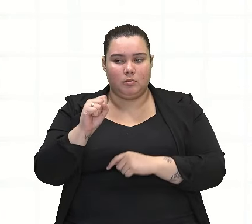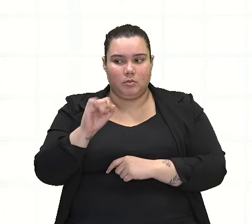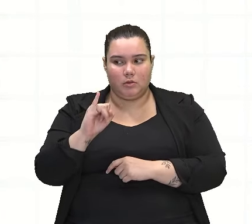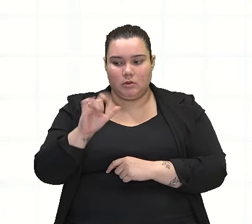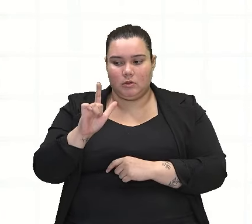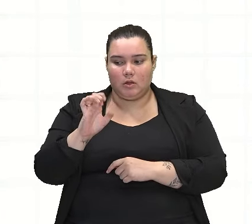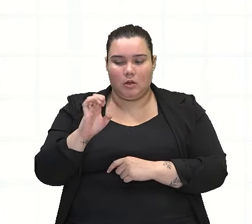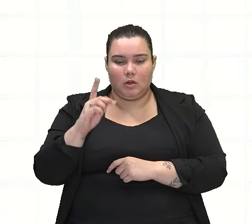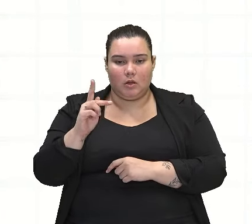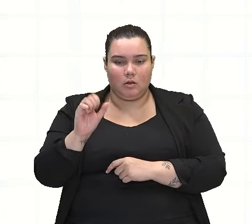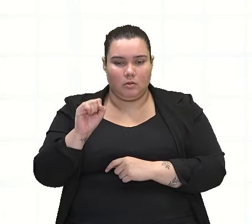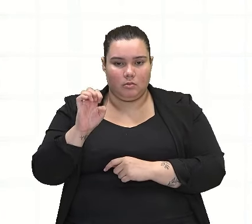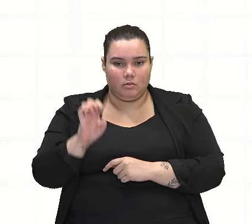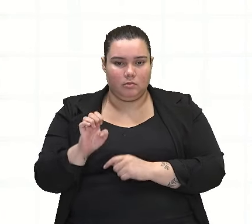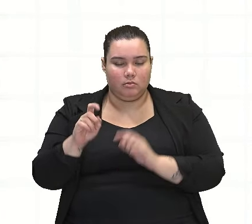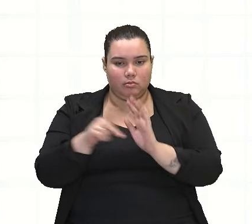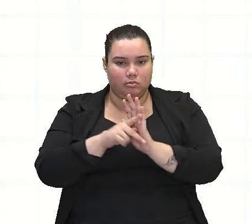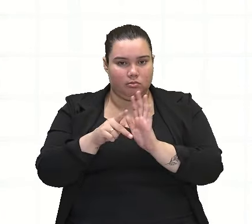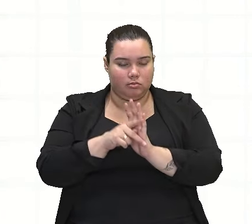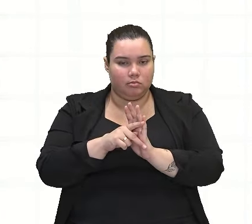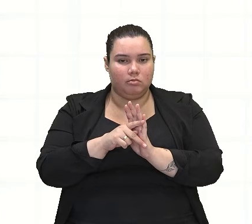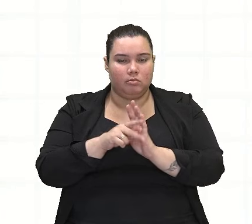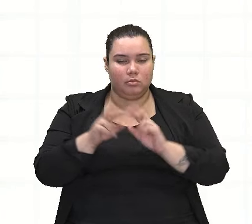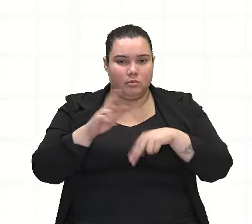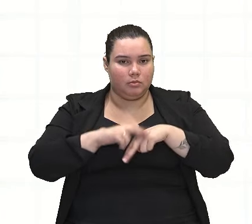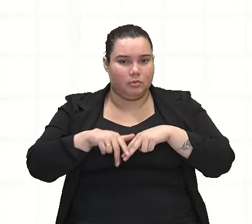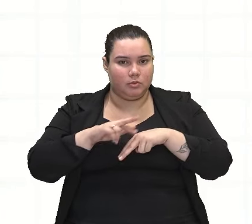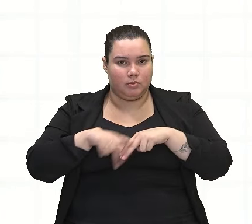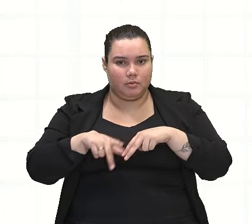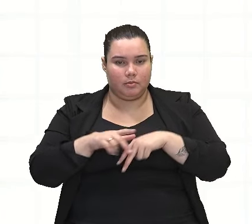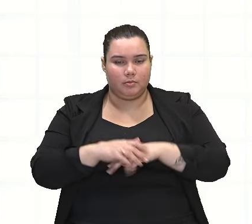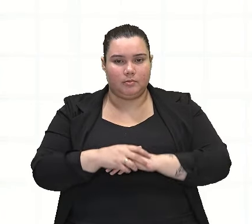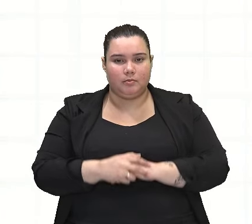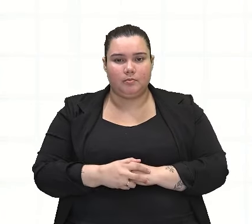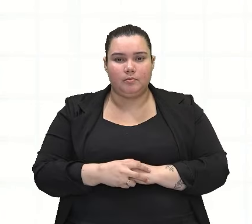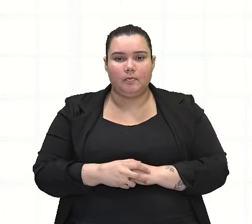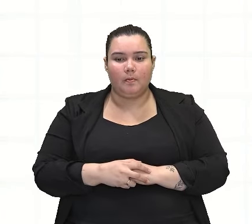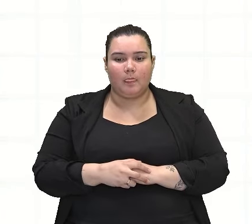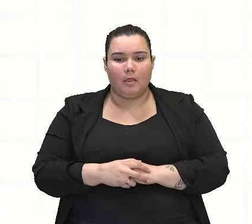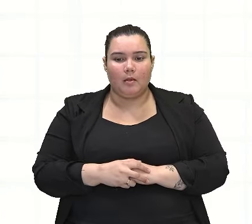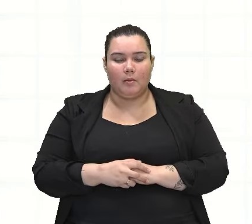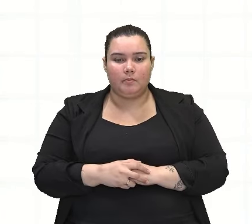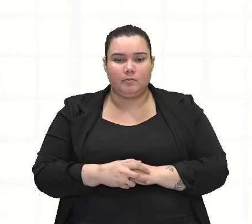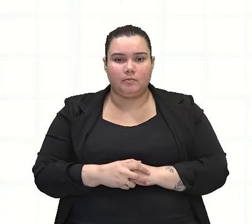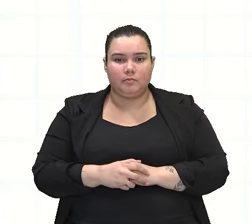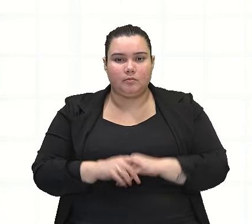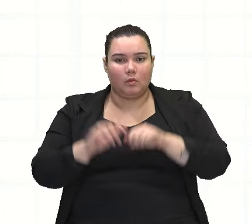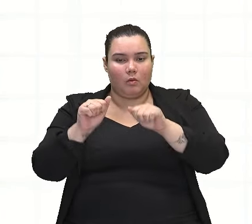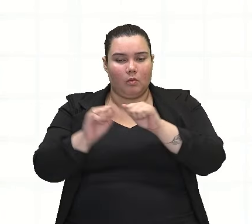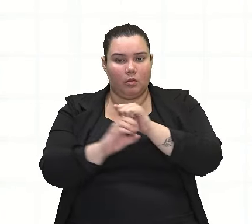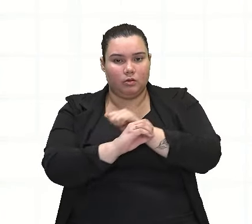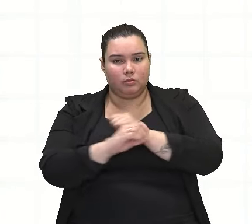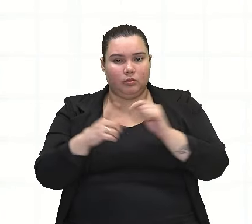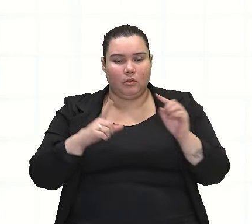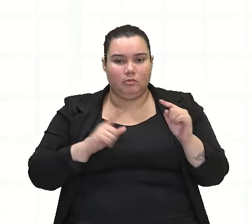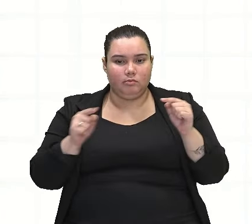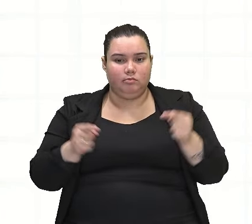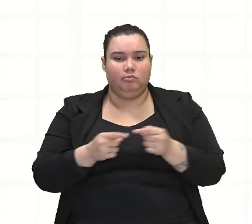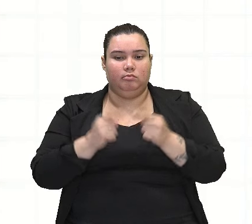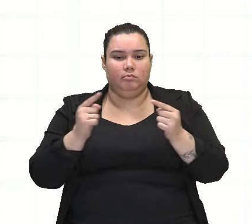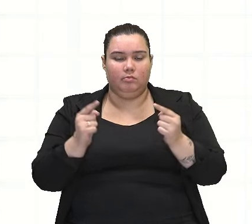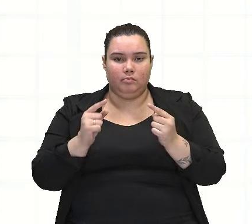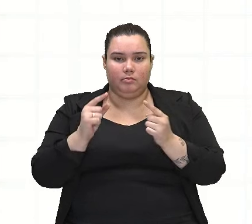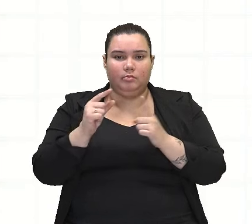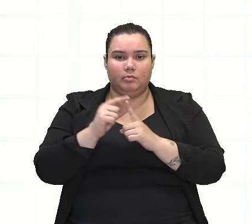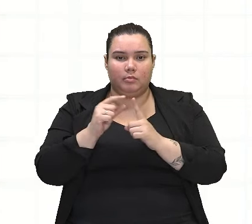Observem que o artigo que apareceu em cada um desses exemplos concorda exatamente com a